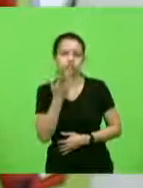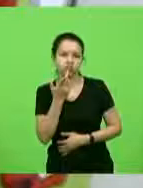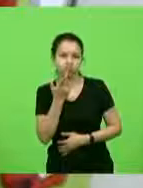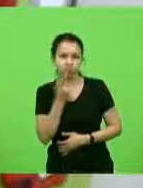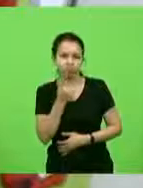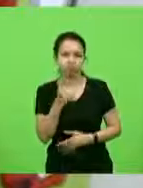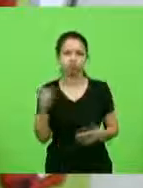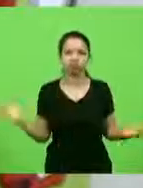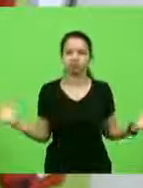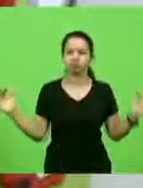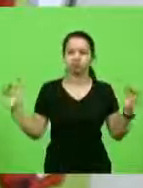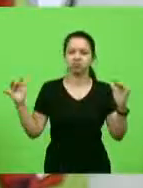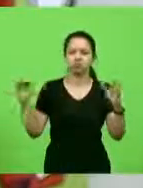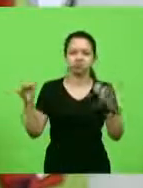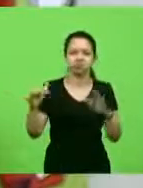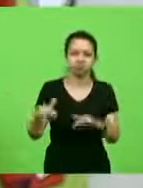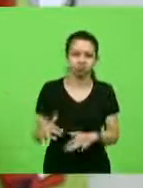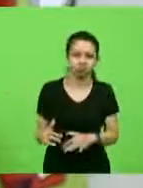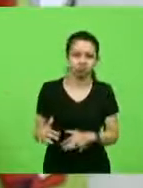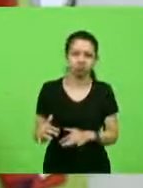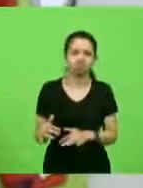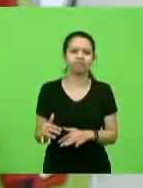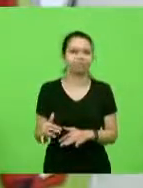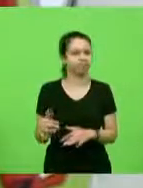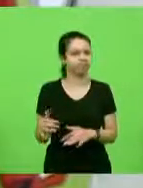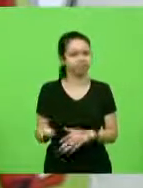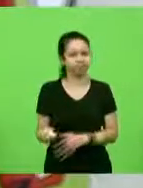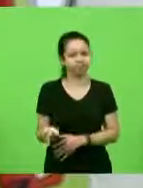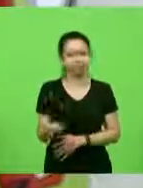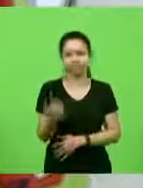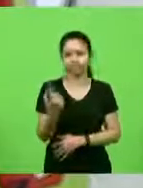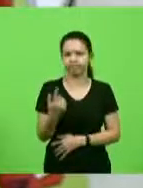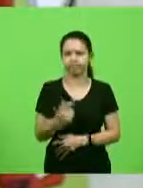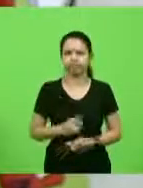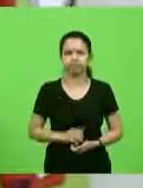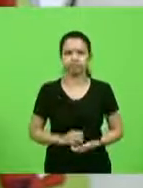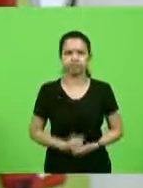uma coisa assim, sádica é o que estão fazendo, por favor.